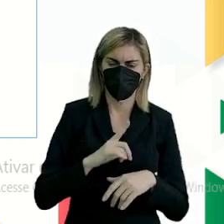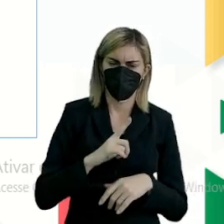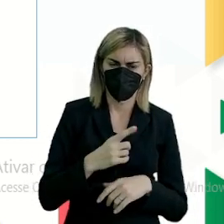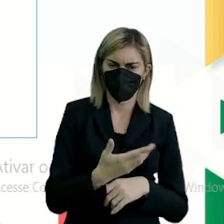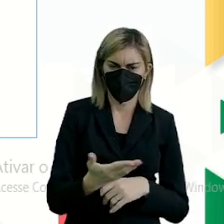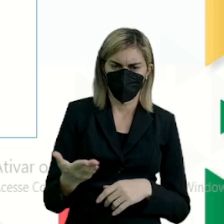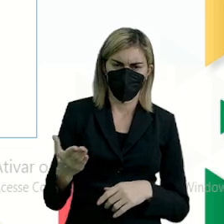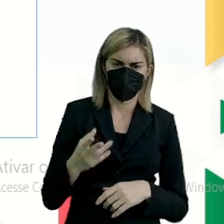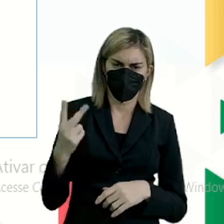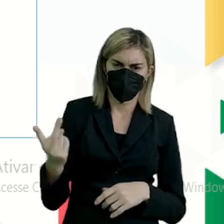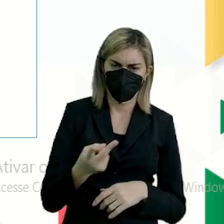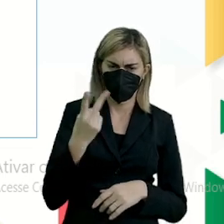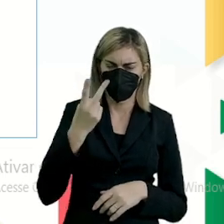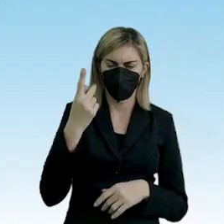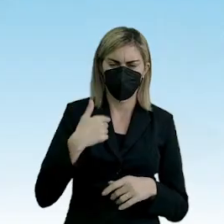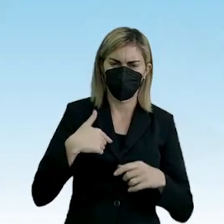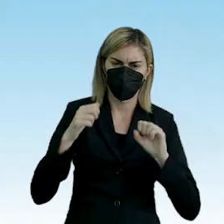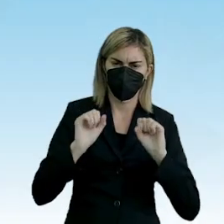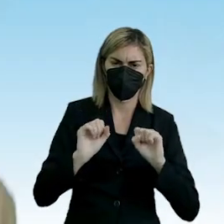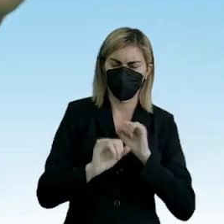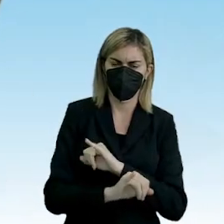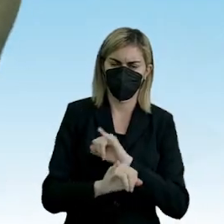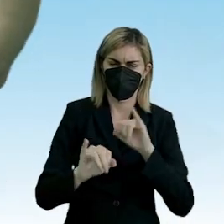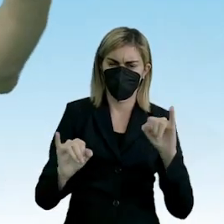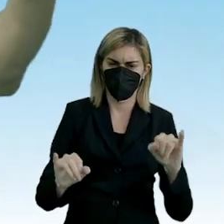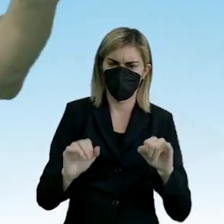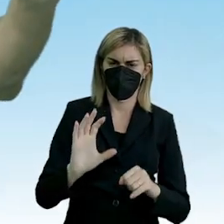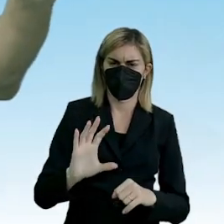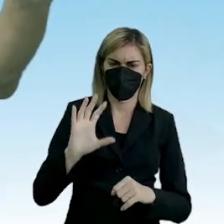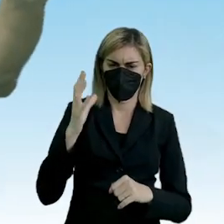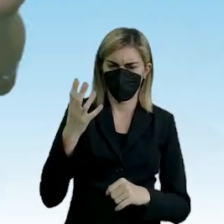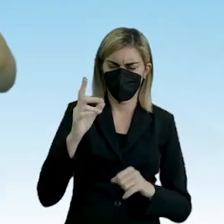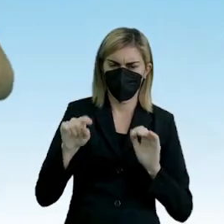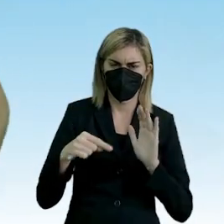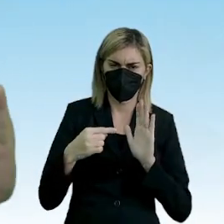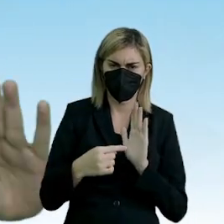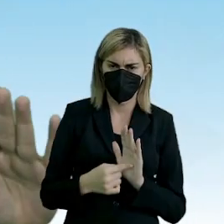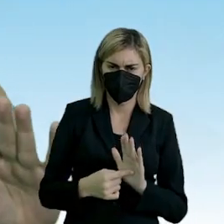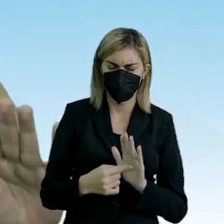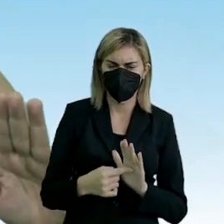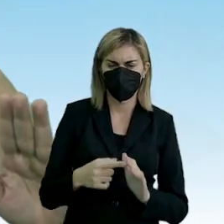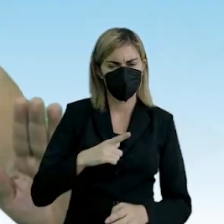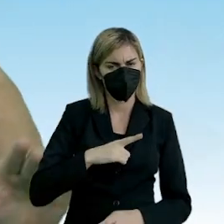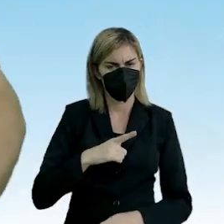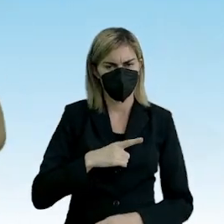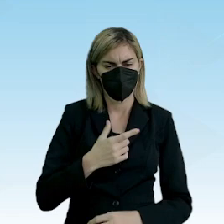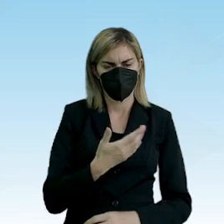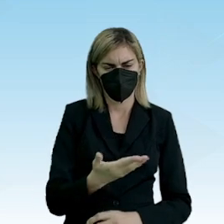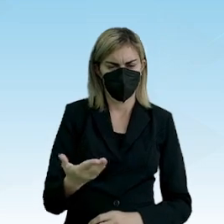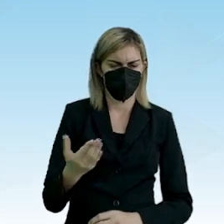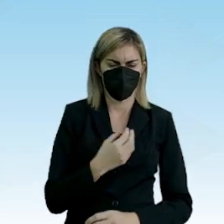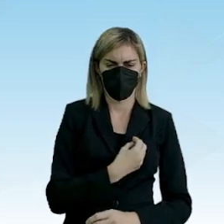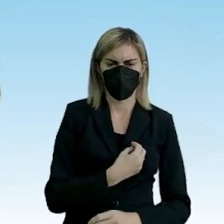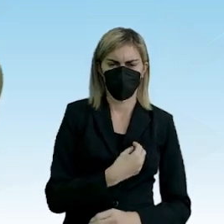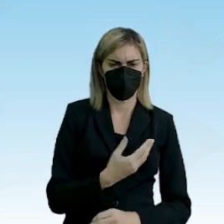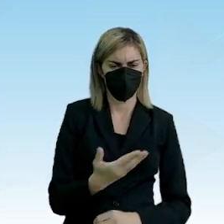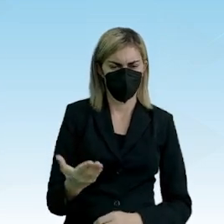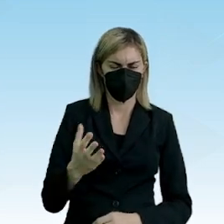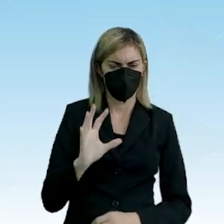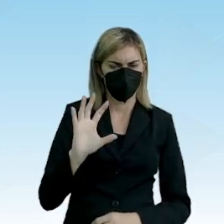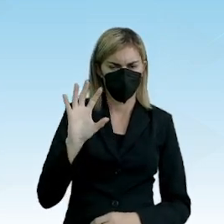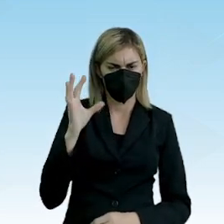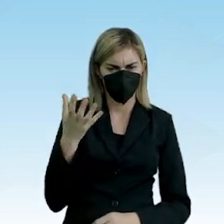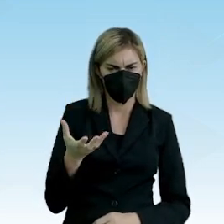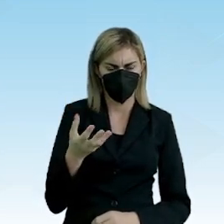desses valores. Eu posso dizer que o fato é objetivo. Ele existe, ele está lá. Se o fato aconteceu,